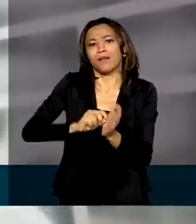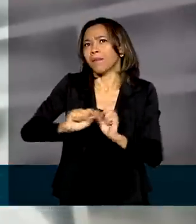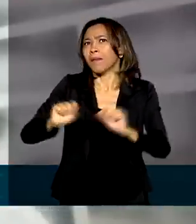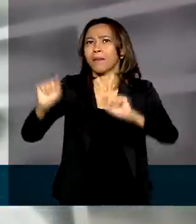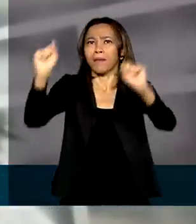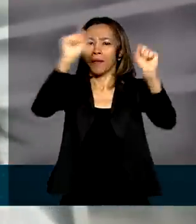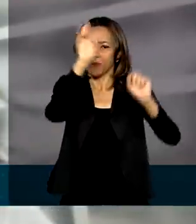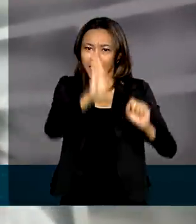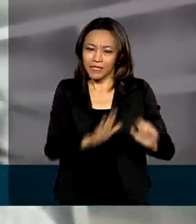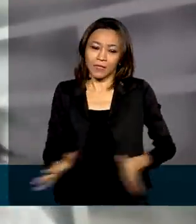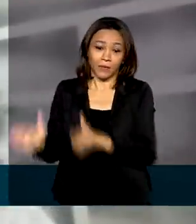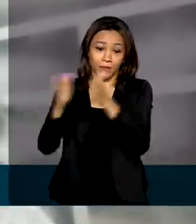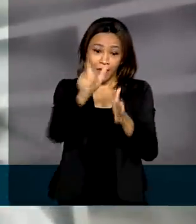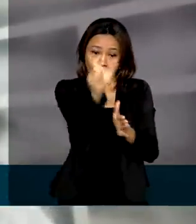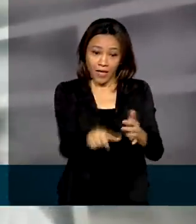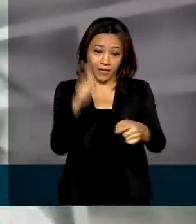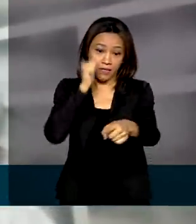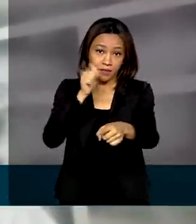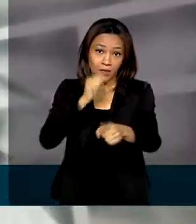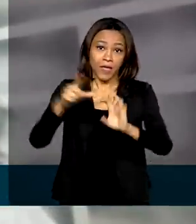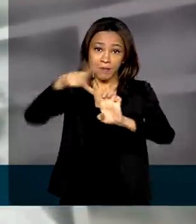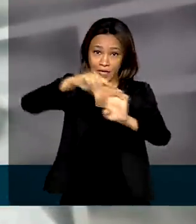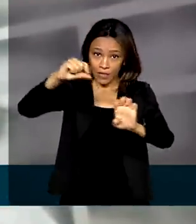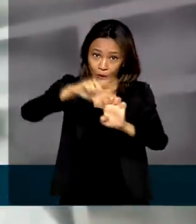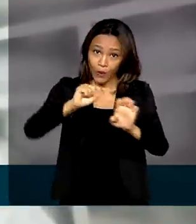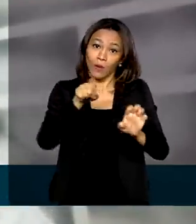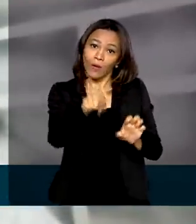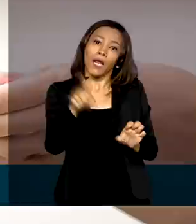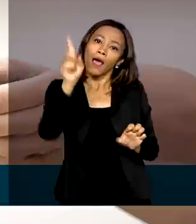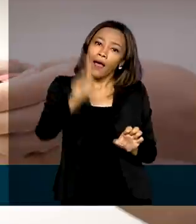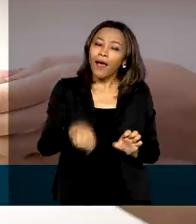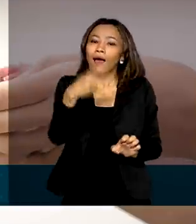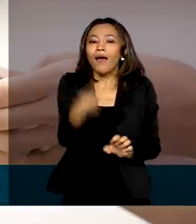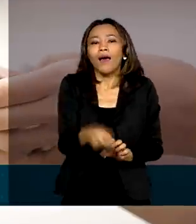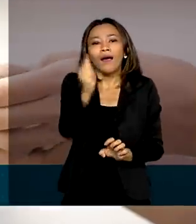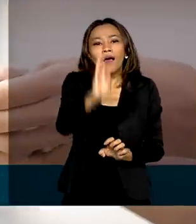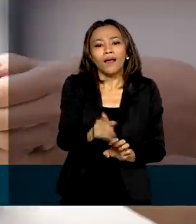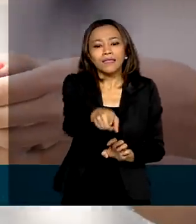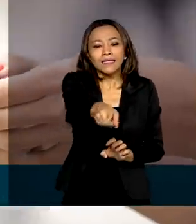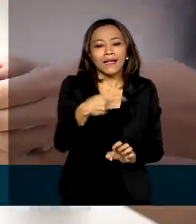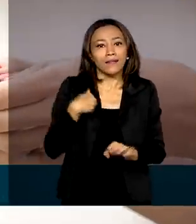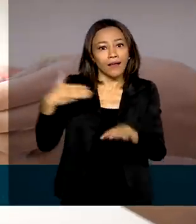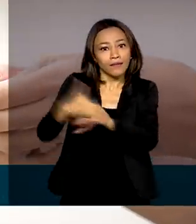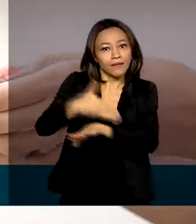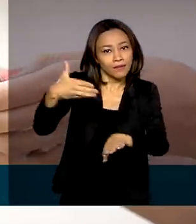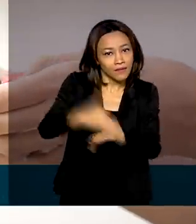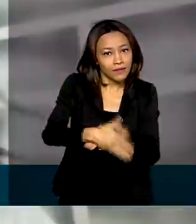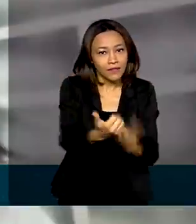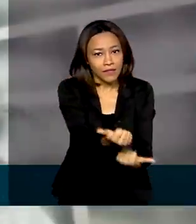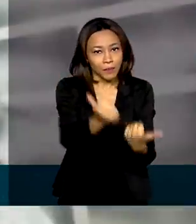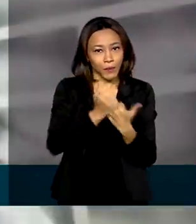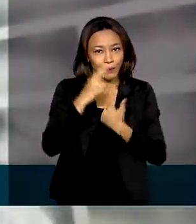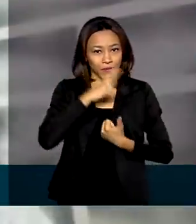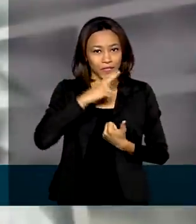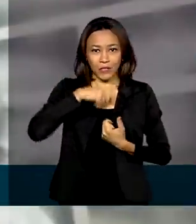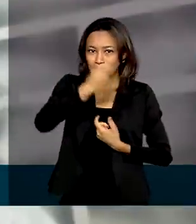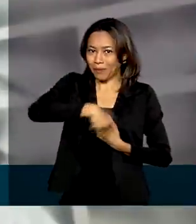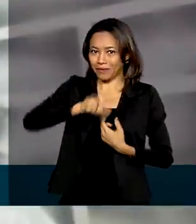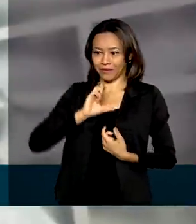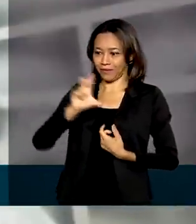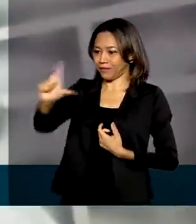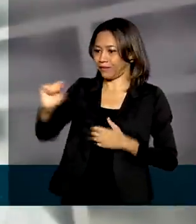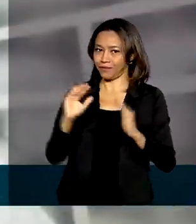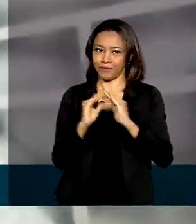microempreendedora de Belém do Pará é uma das brasileiras que está cessando o benefício sem sair de